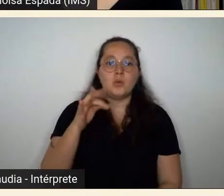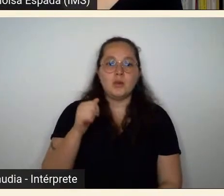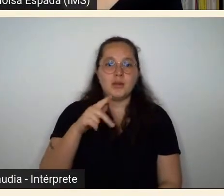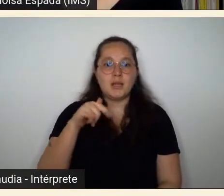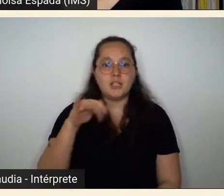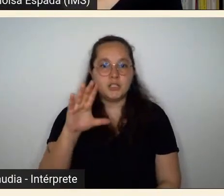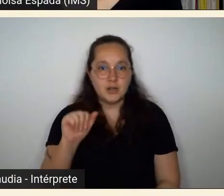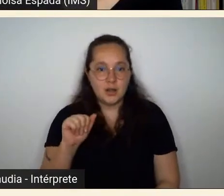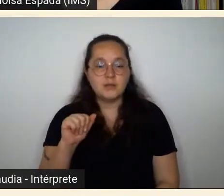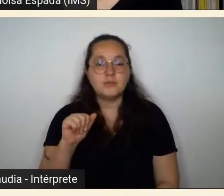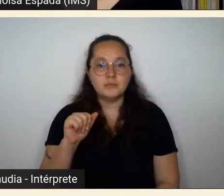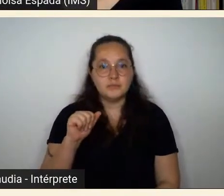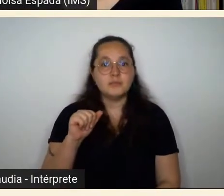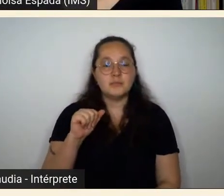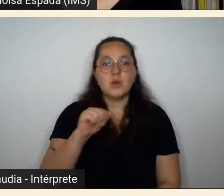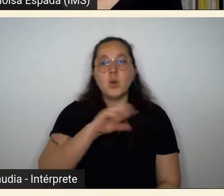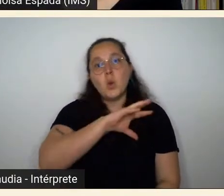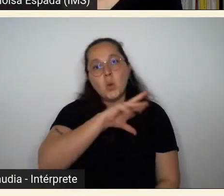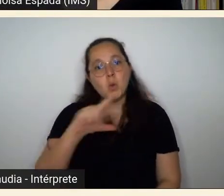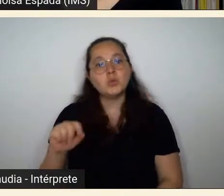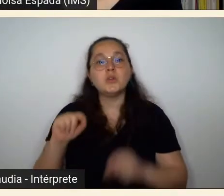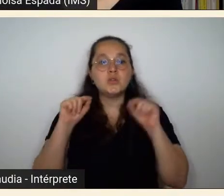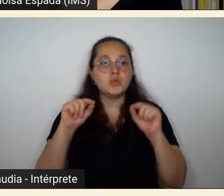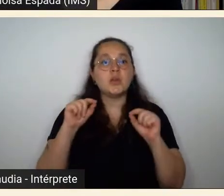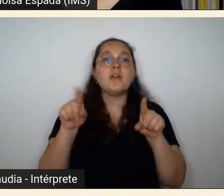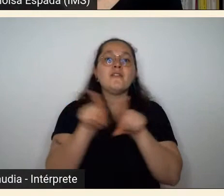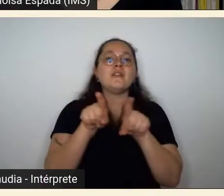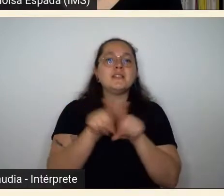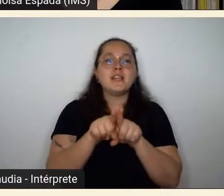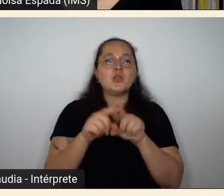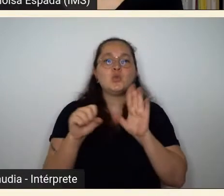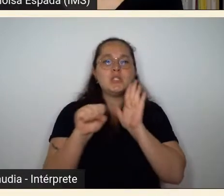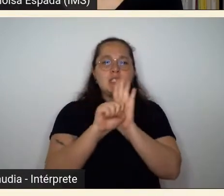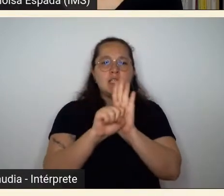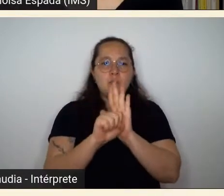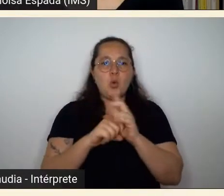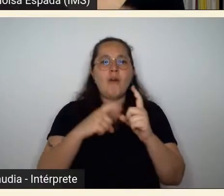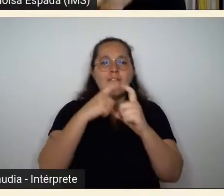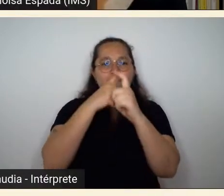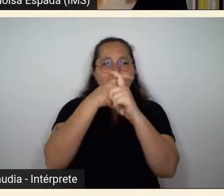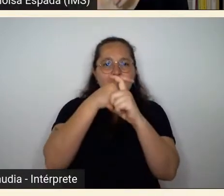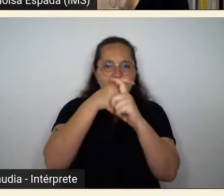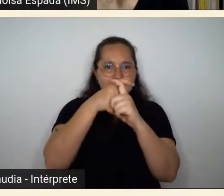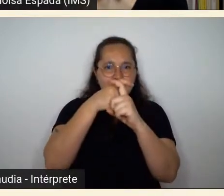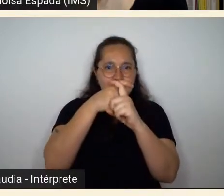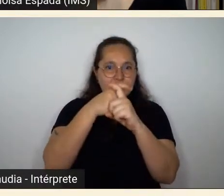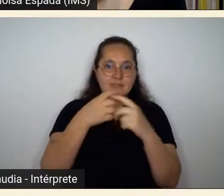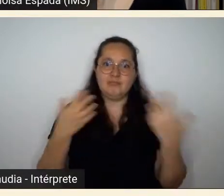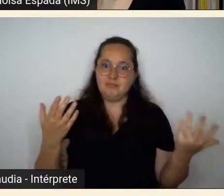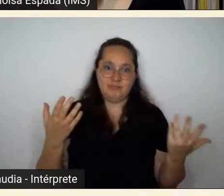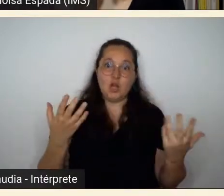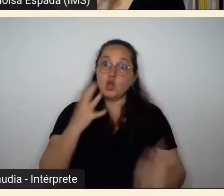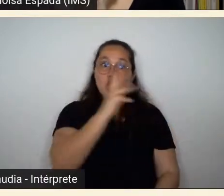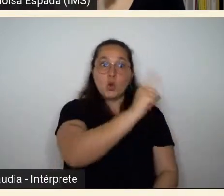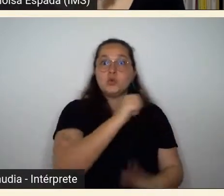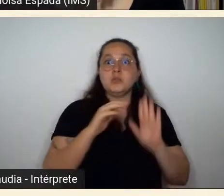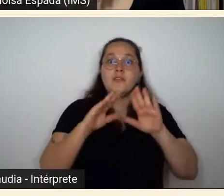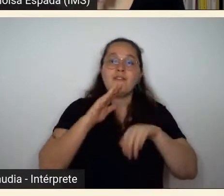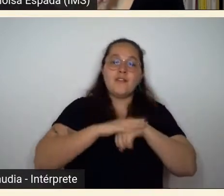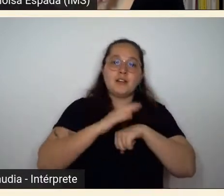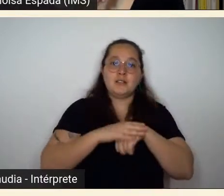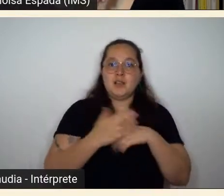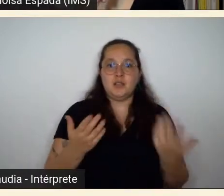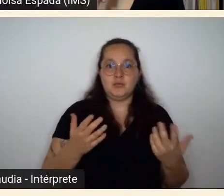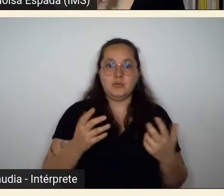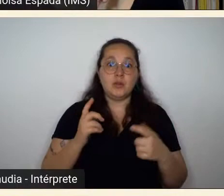fazendo o símbolo fascista então os tempos mudaram e depois da década de 30 muda outra